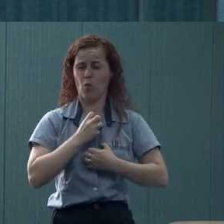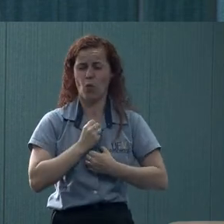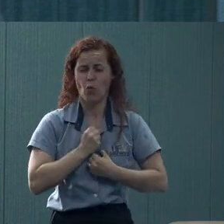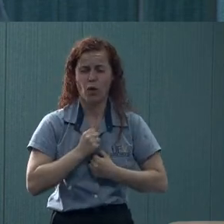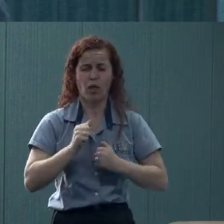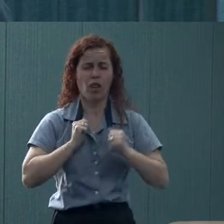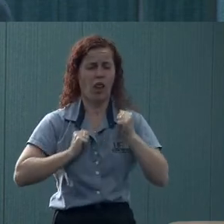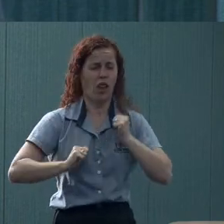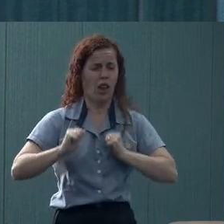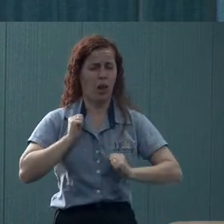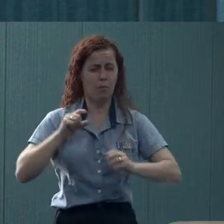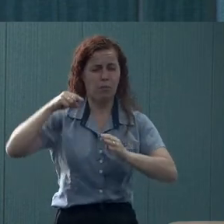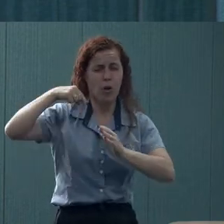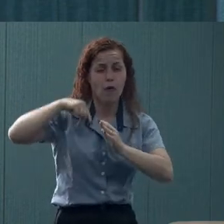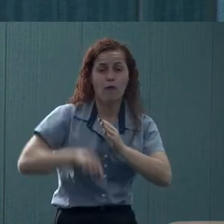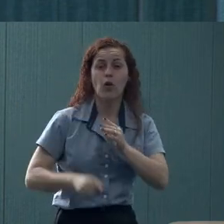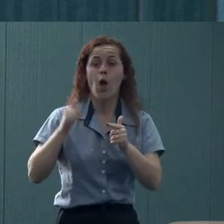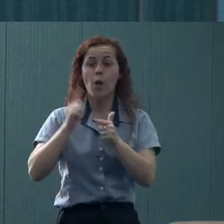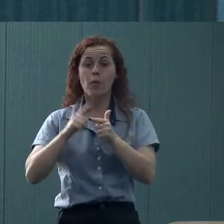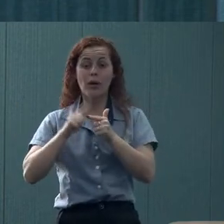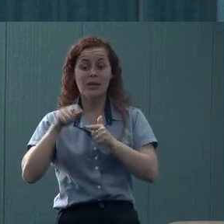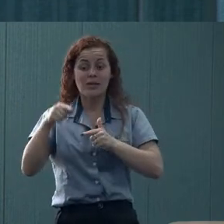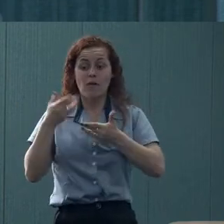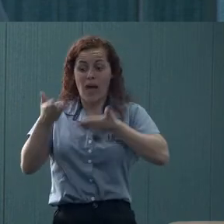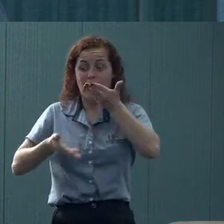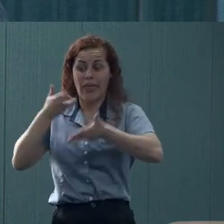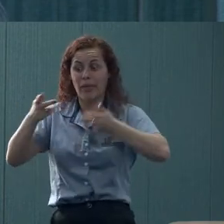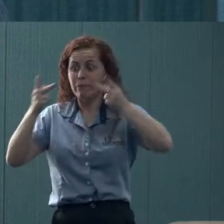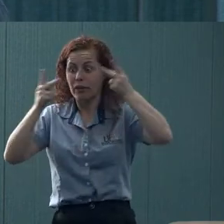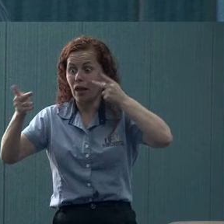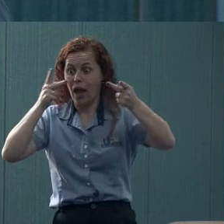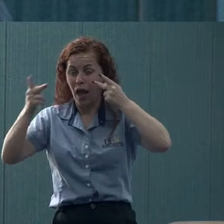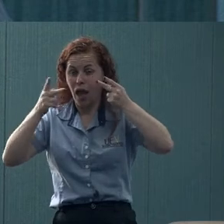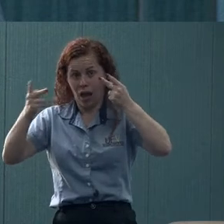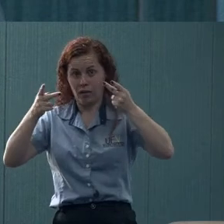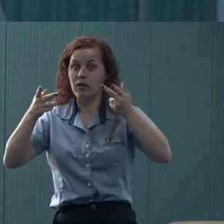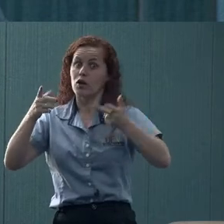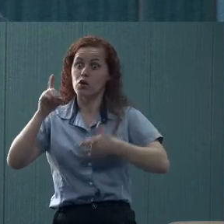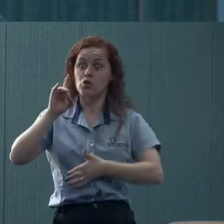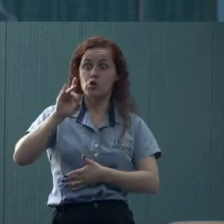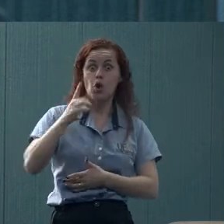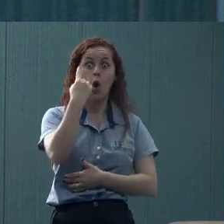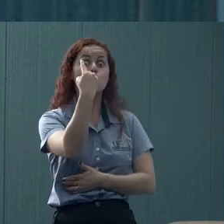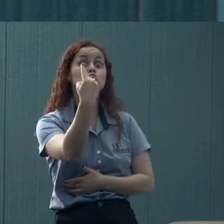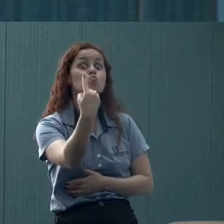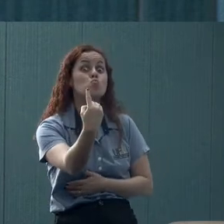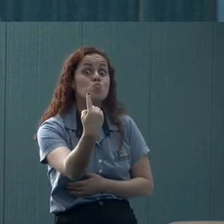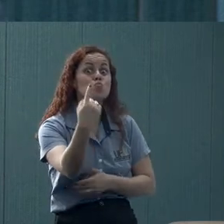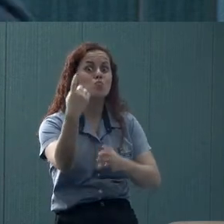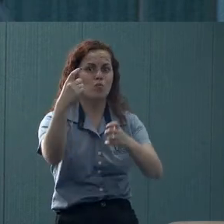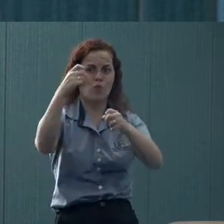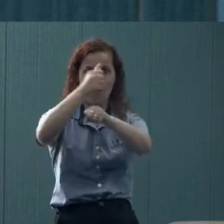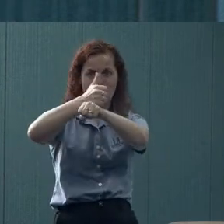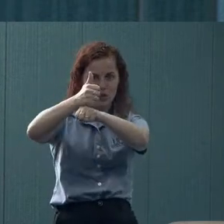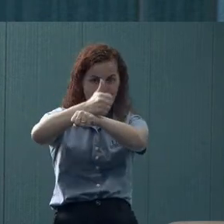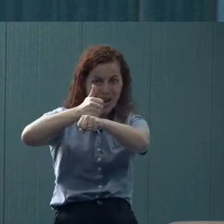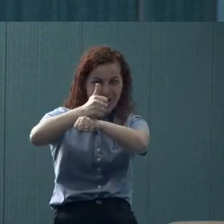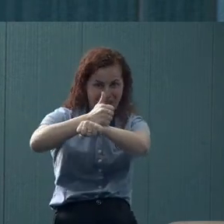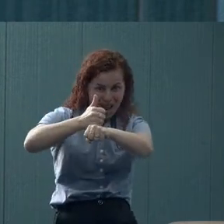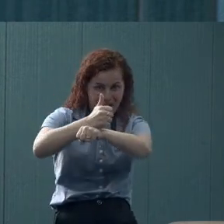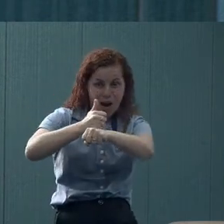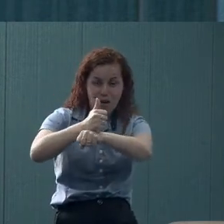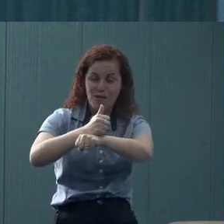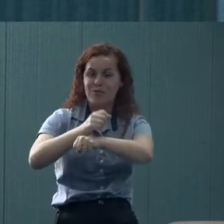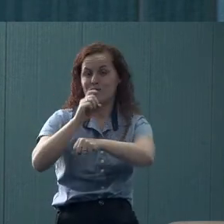maior, porque, senão, a gente sobrecarrega o atendimento psiquiátrico, que são só um agora, mas dois psiquiatras, além dos